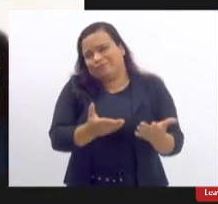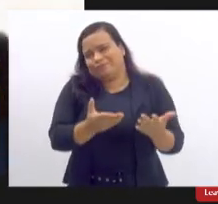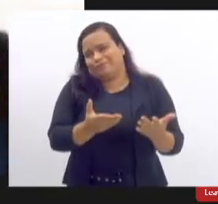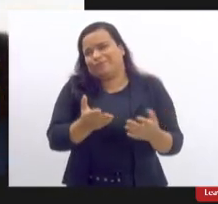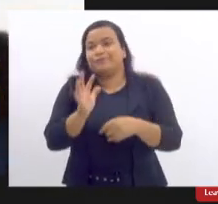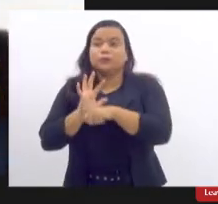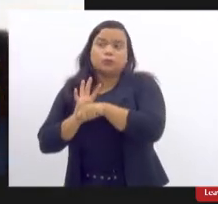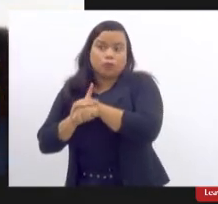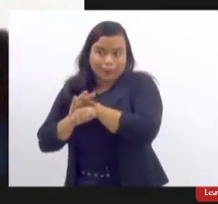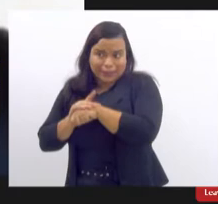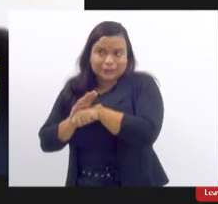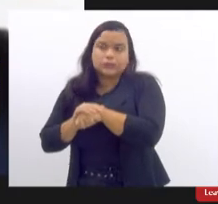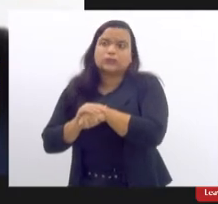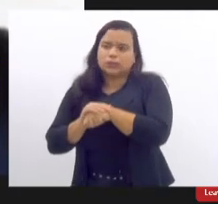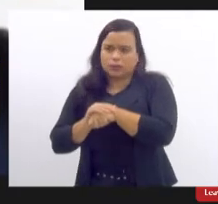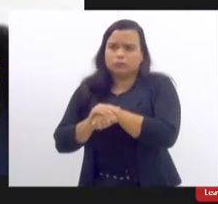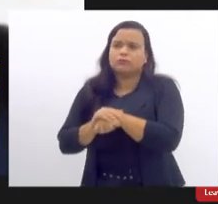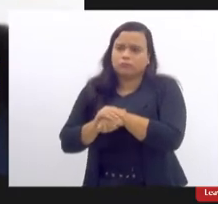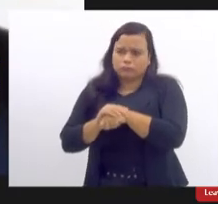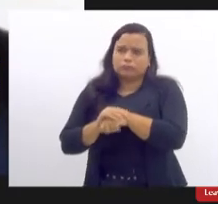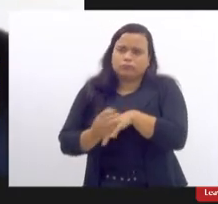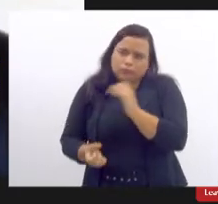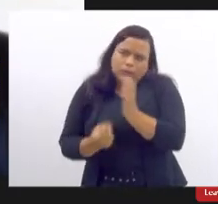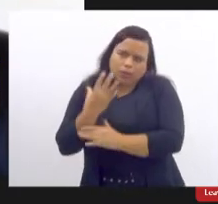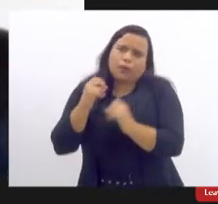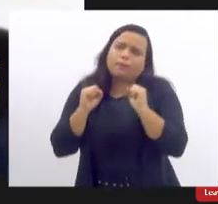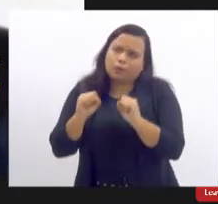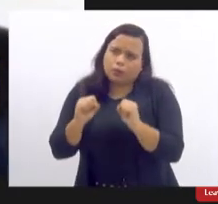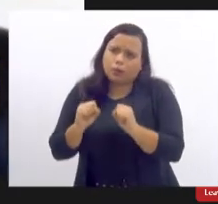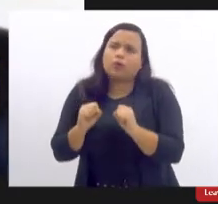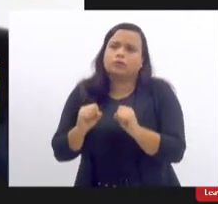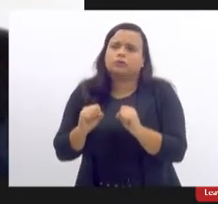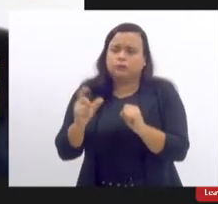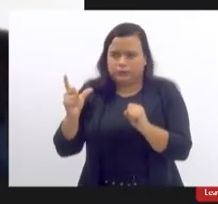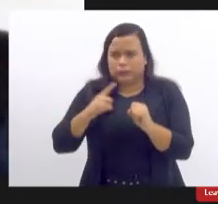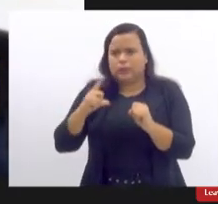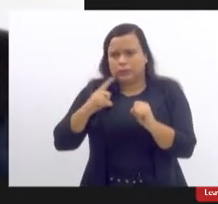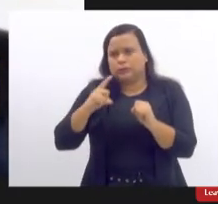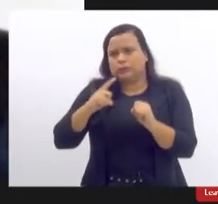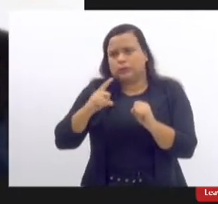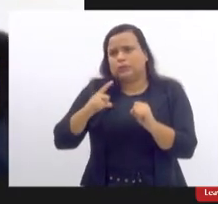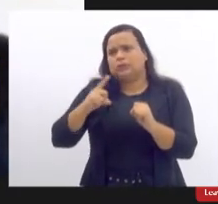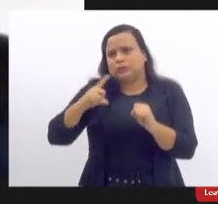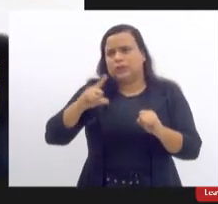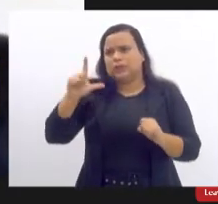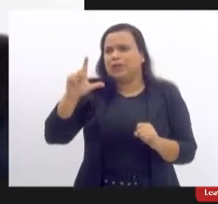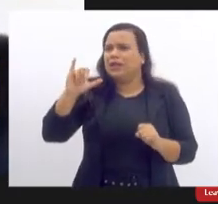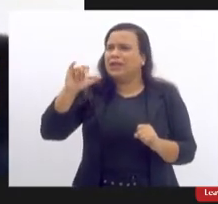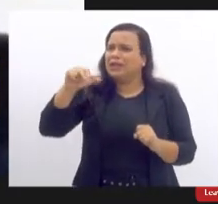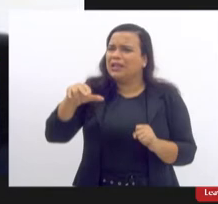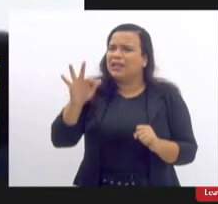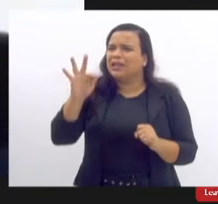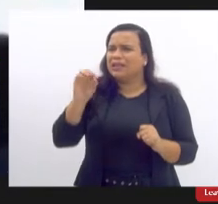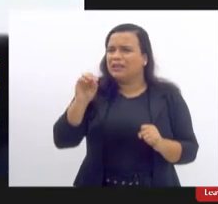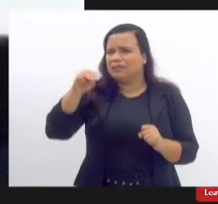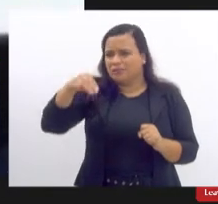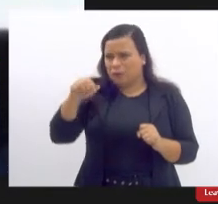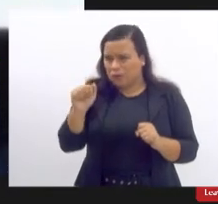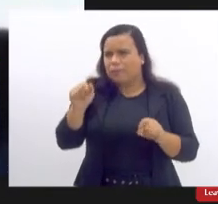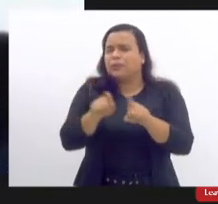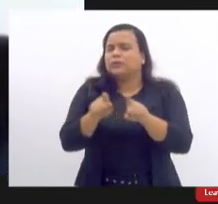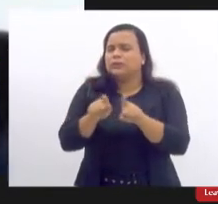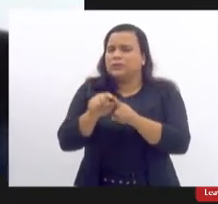a doença provocada que pode provocar nós temos o linfoma e nós temos a